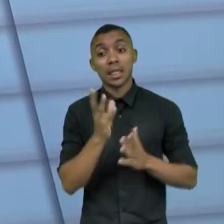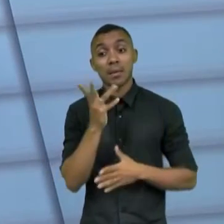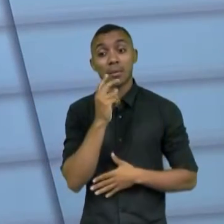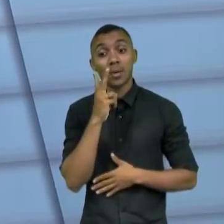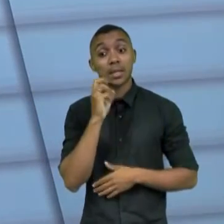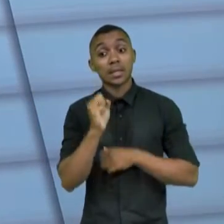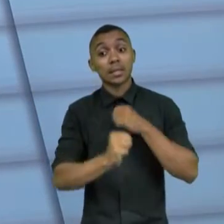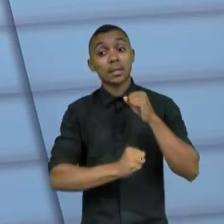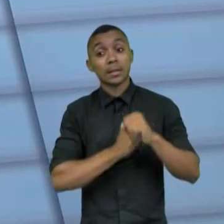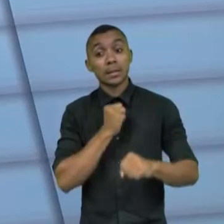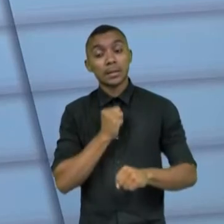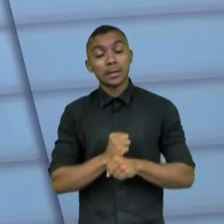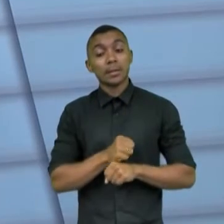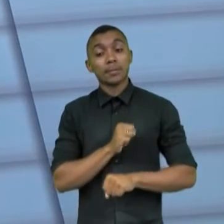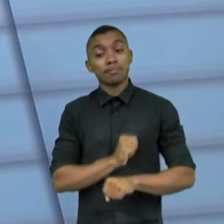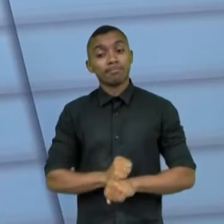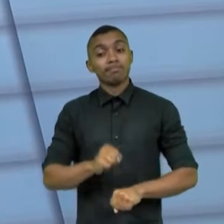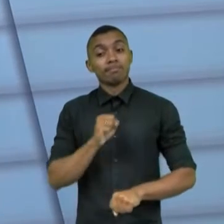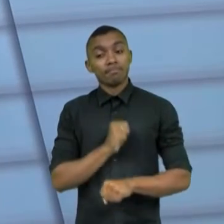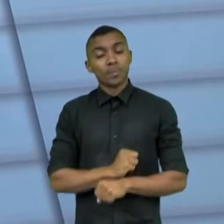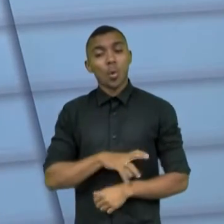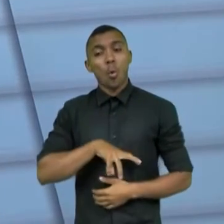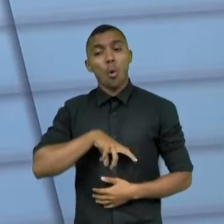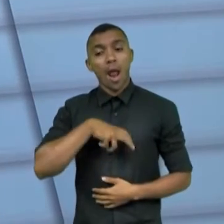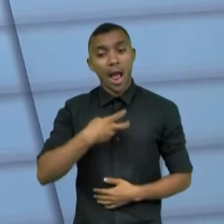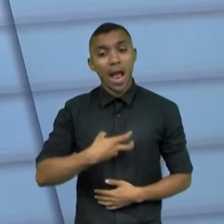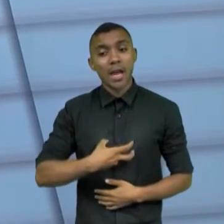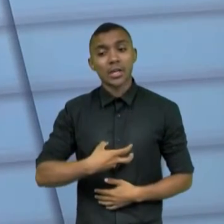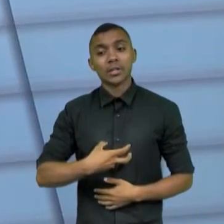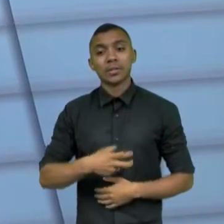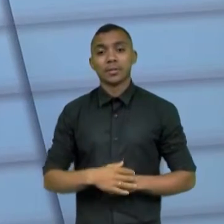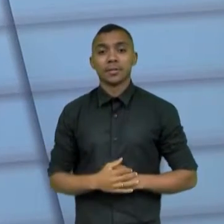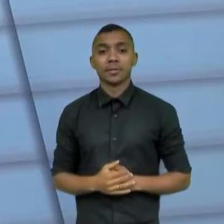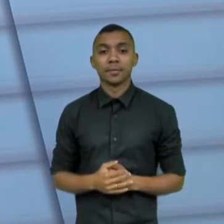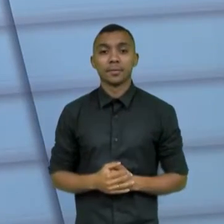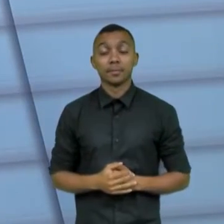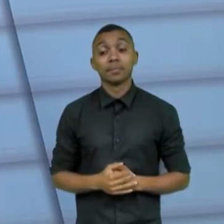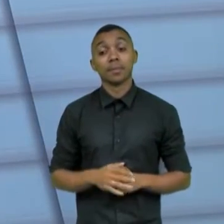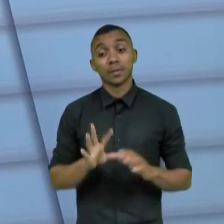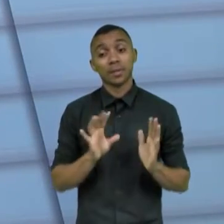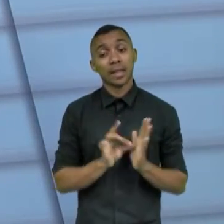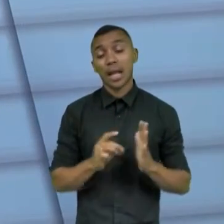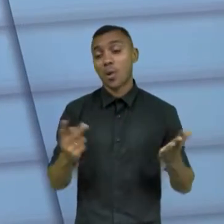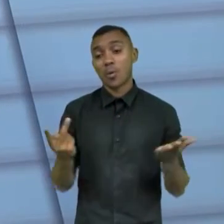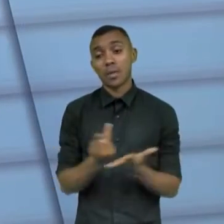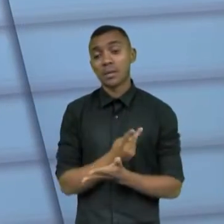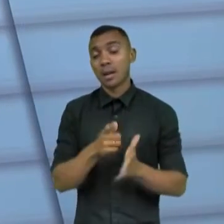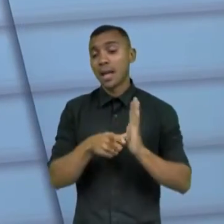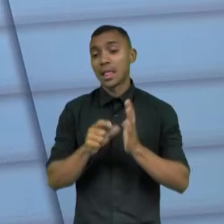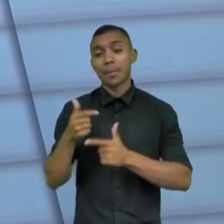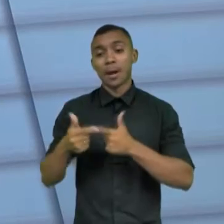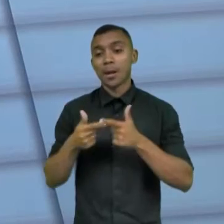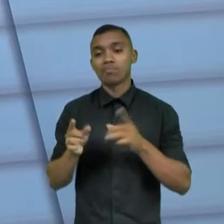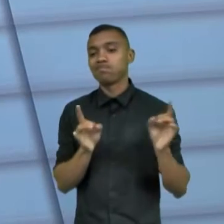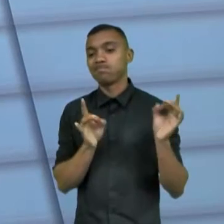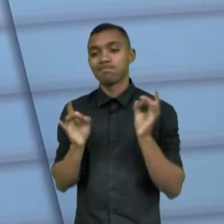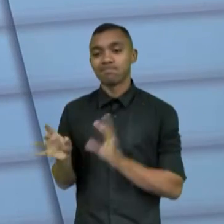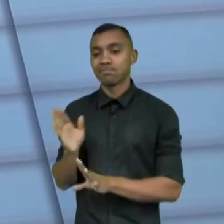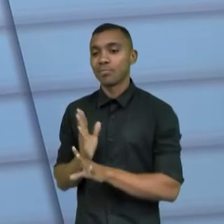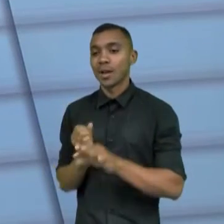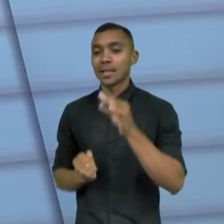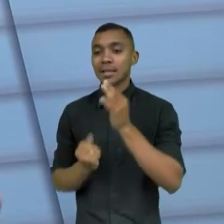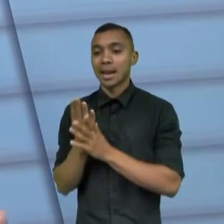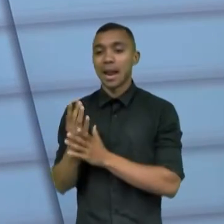coragem. Para mudar, para tomar a decisão e tomar essa decisão, né? E, de fato, foi. Larguei do emprego para poder abrir esse